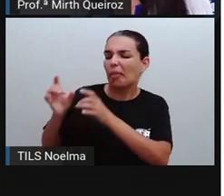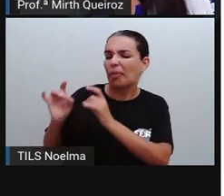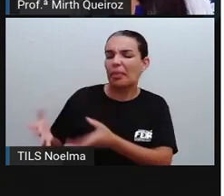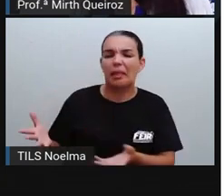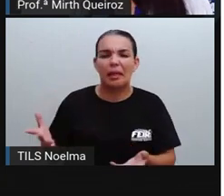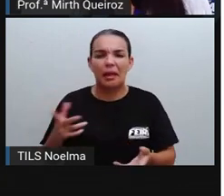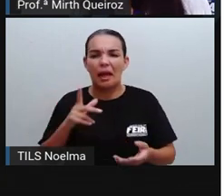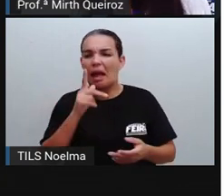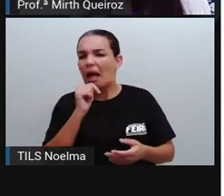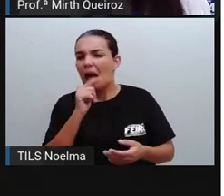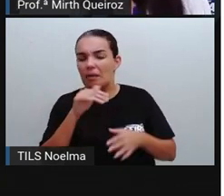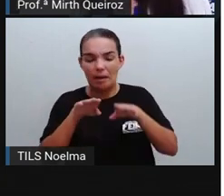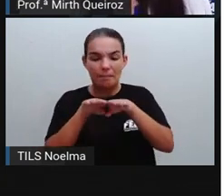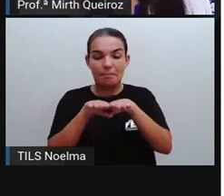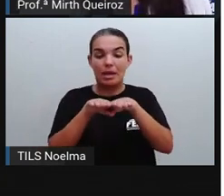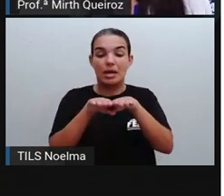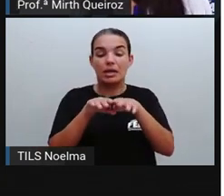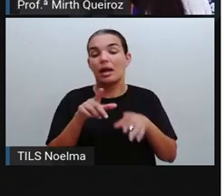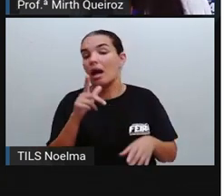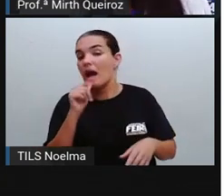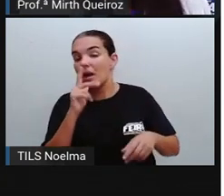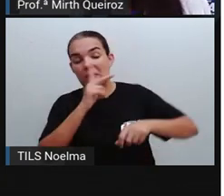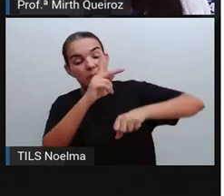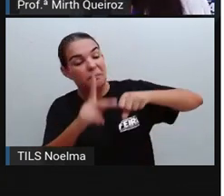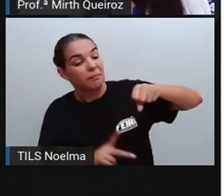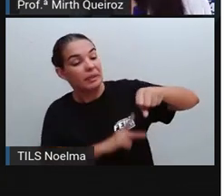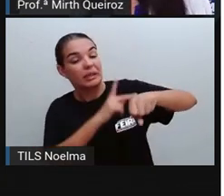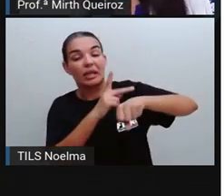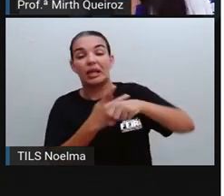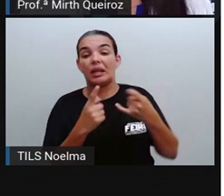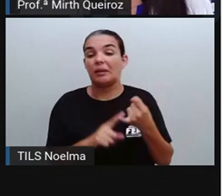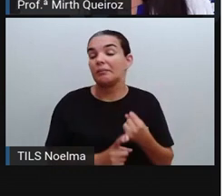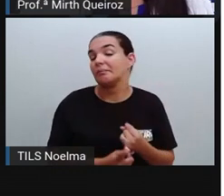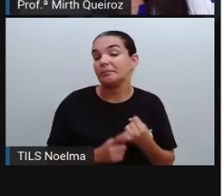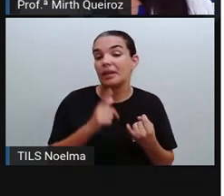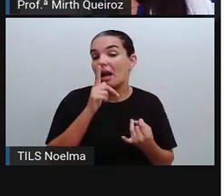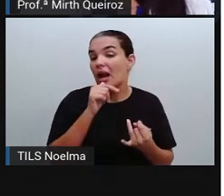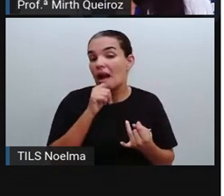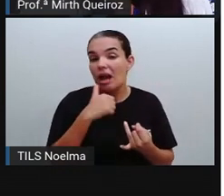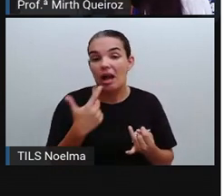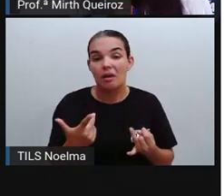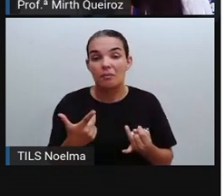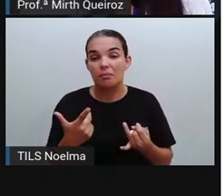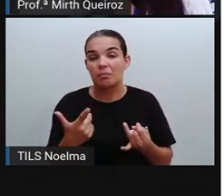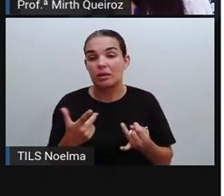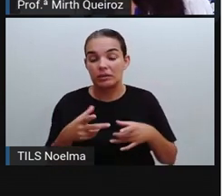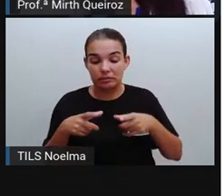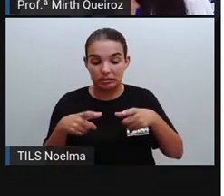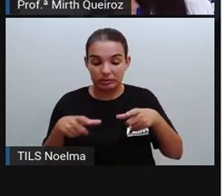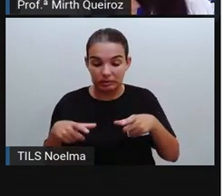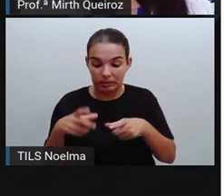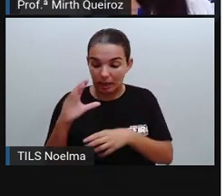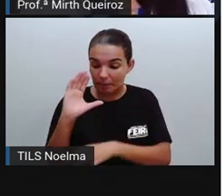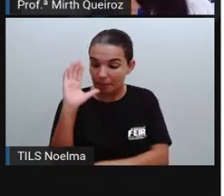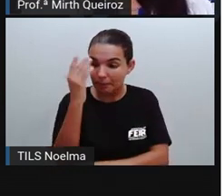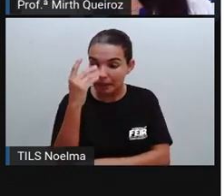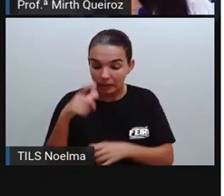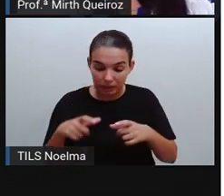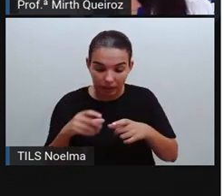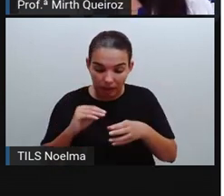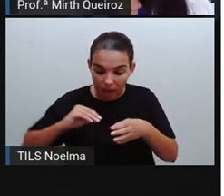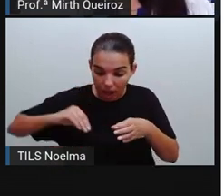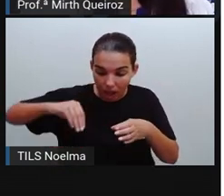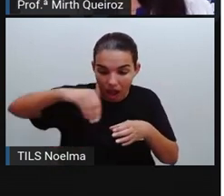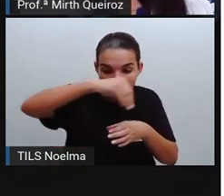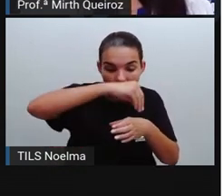aí água parada em pneus velhos, em as próprias plantinhas ali, não colocam areia, né?